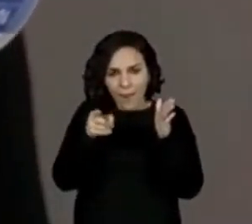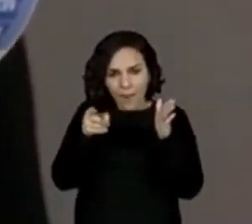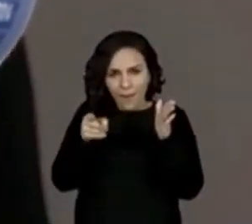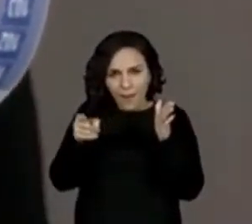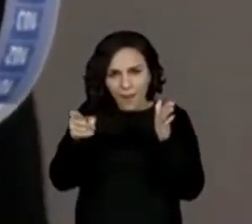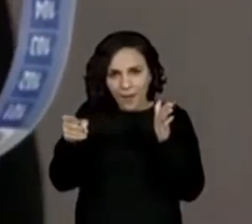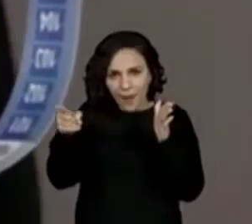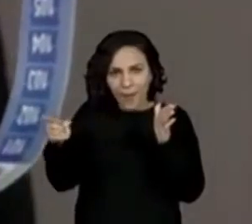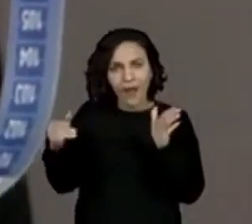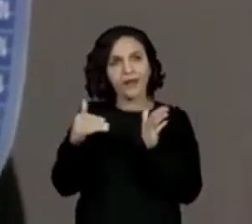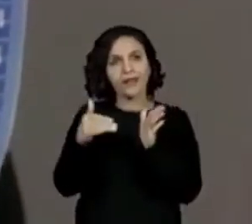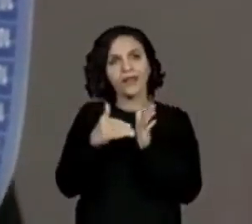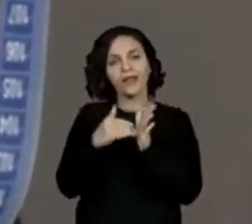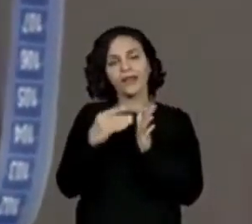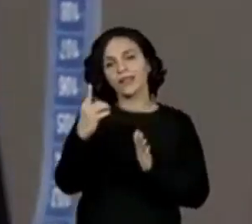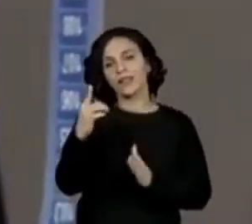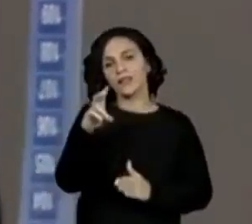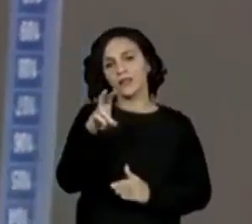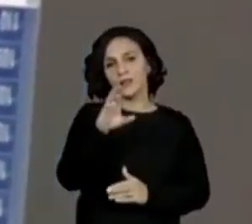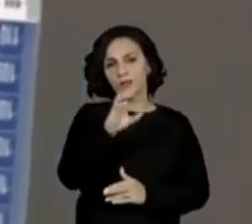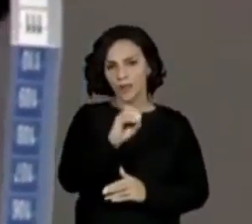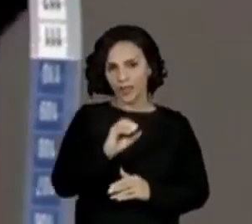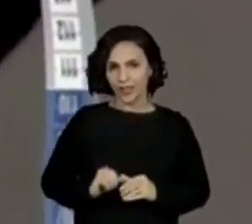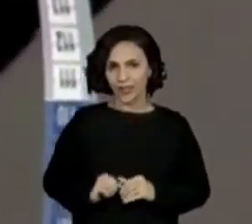cinquenta. Olha lá.